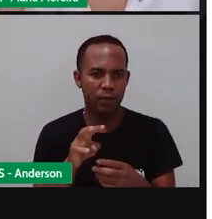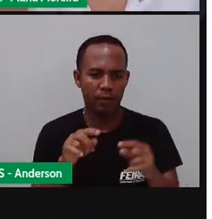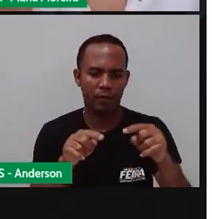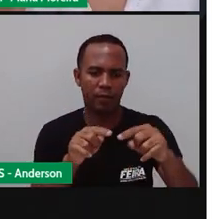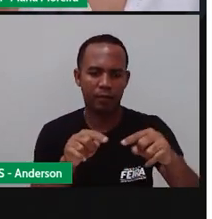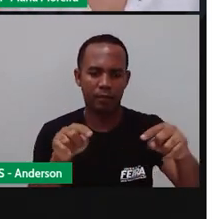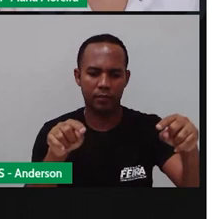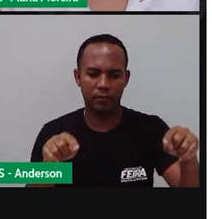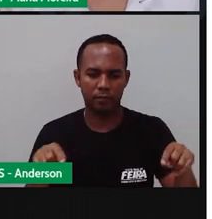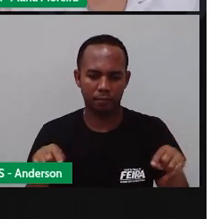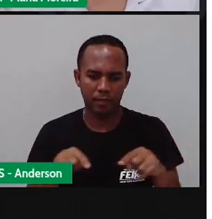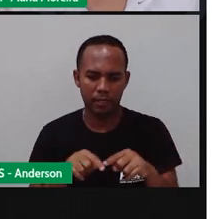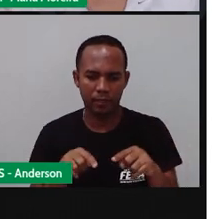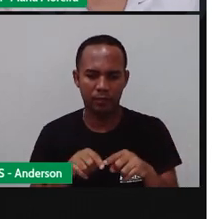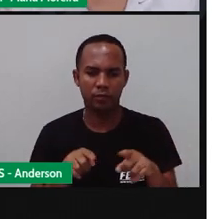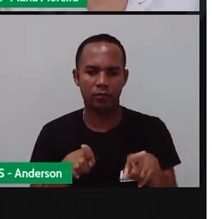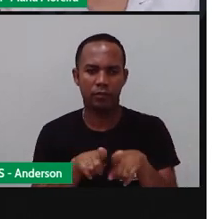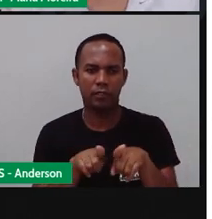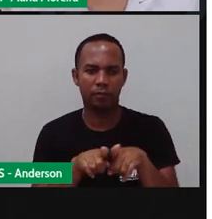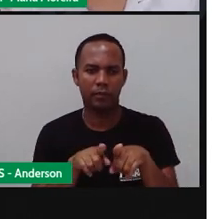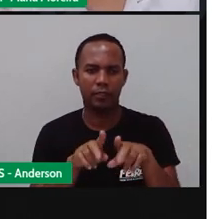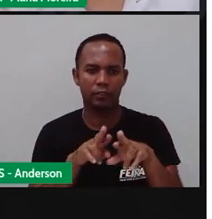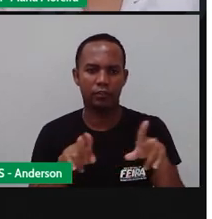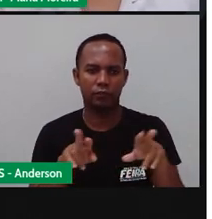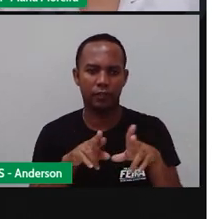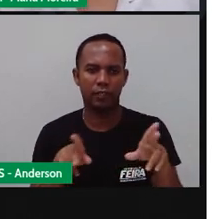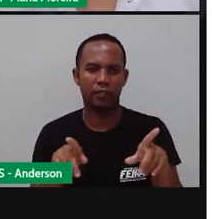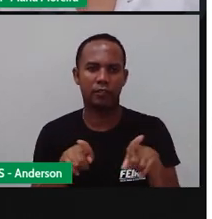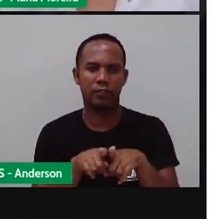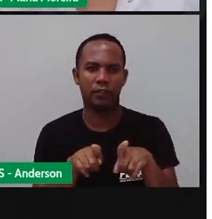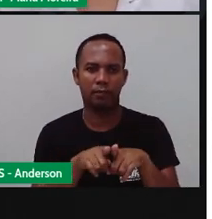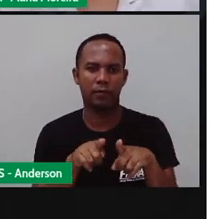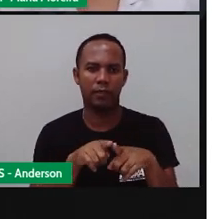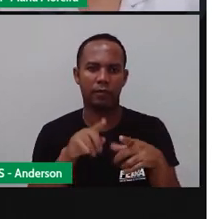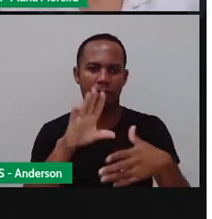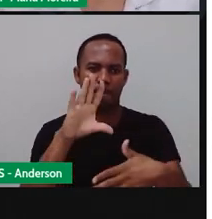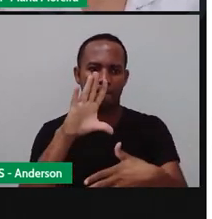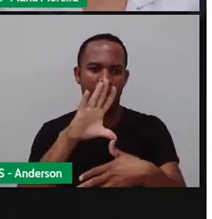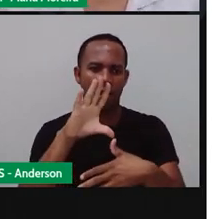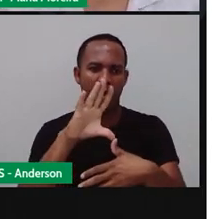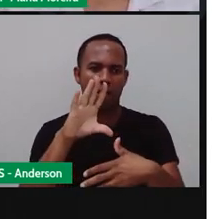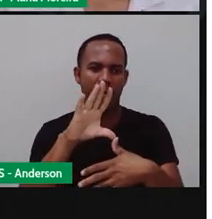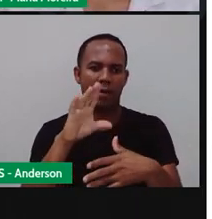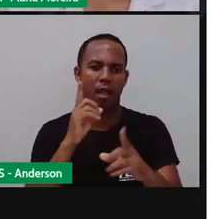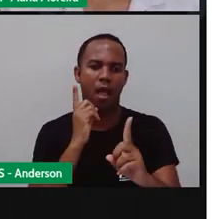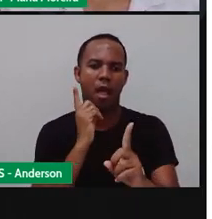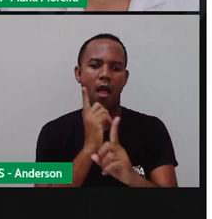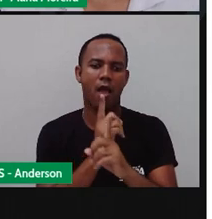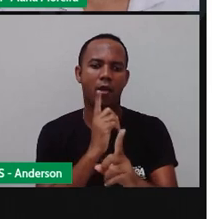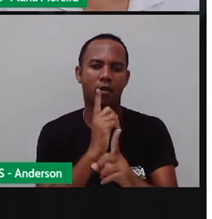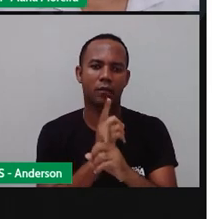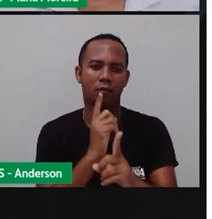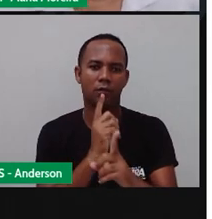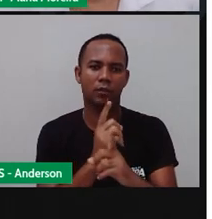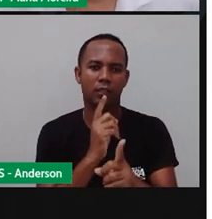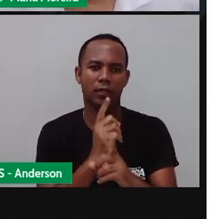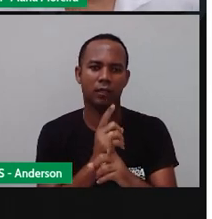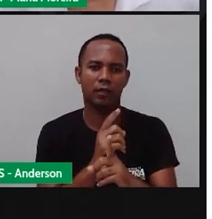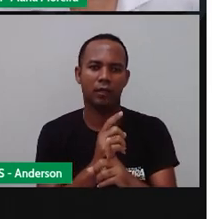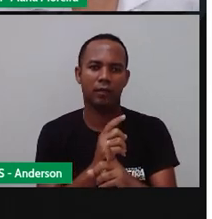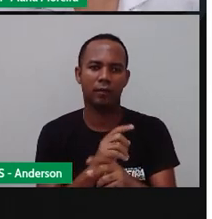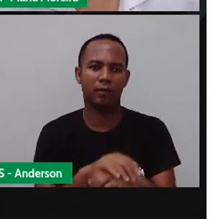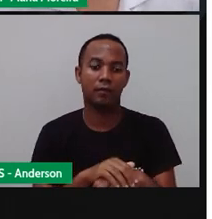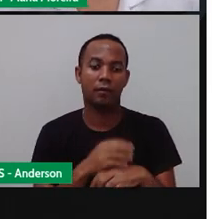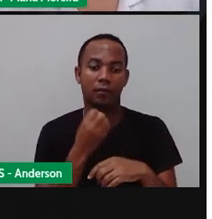diferenças do quê? Localidades da Terra. E através de um mapa eu posso o quê? Me encontrar e não ficar perdido, tipo João e